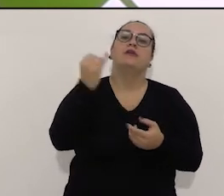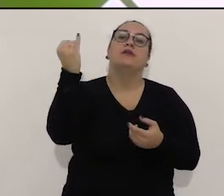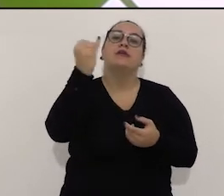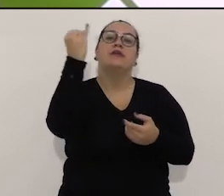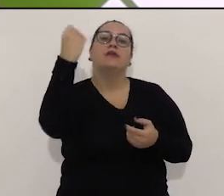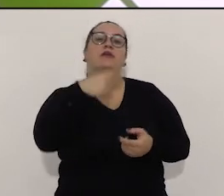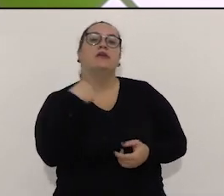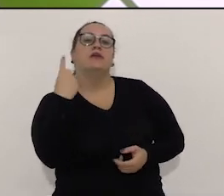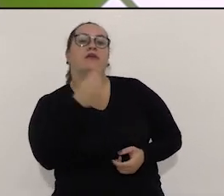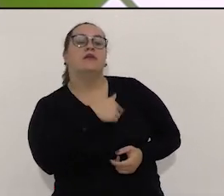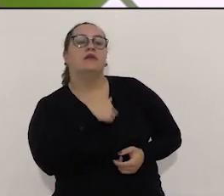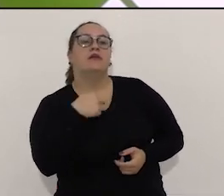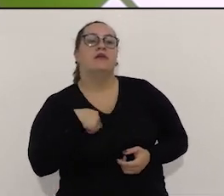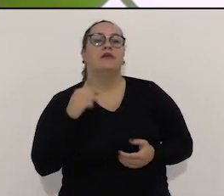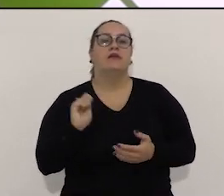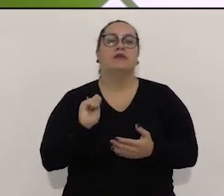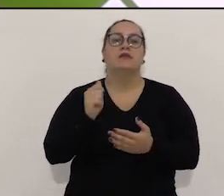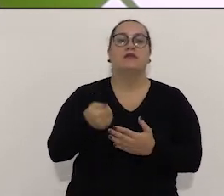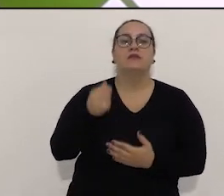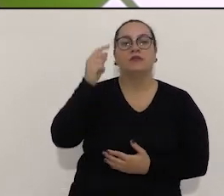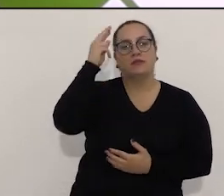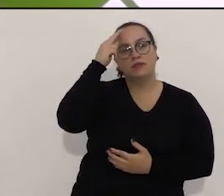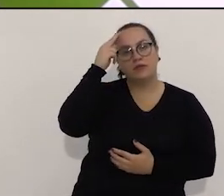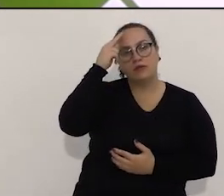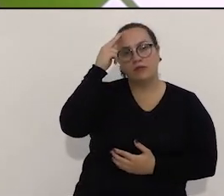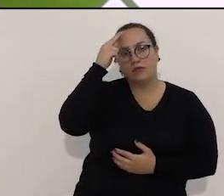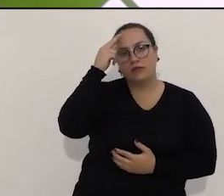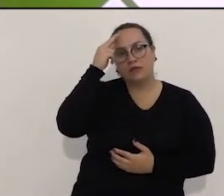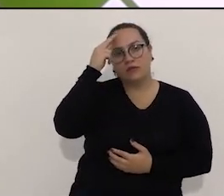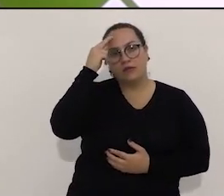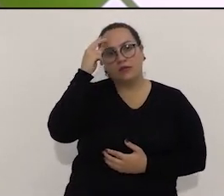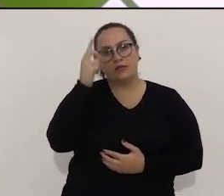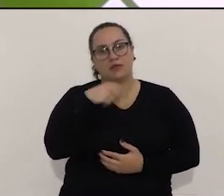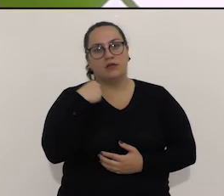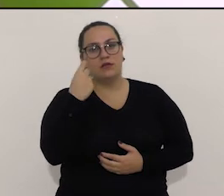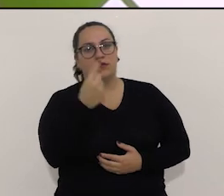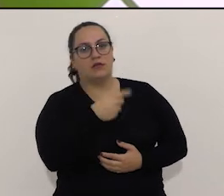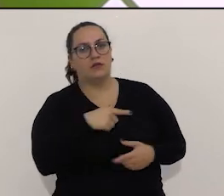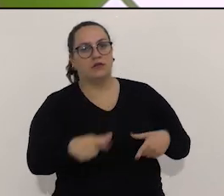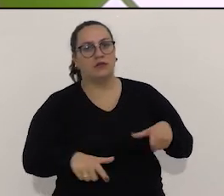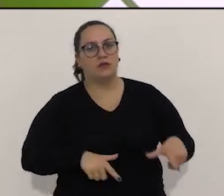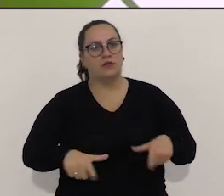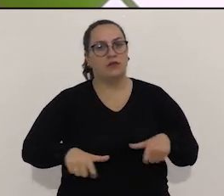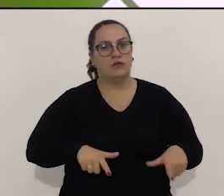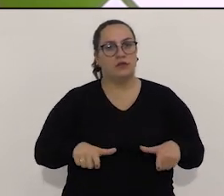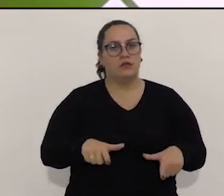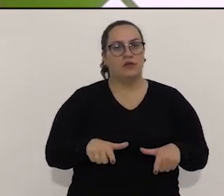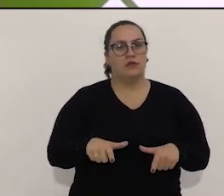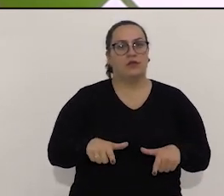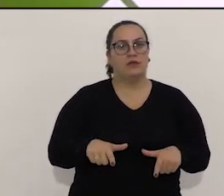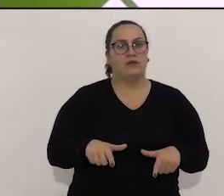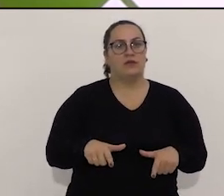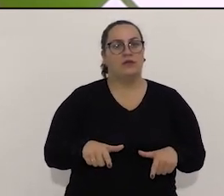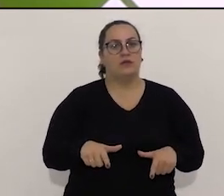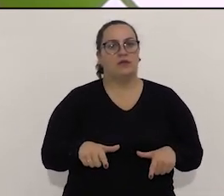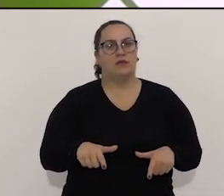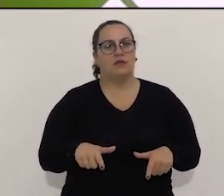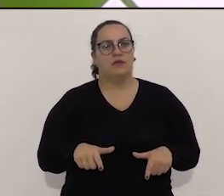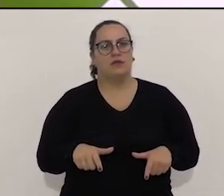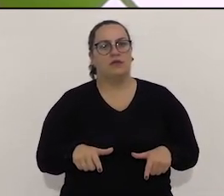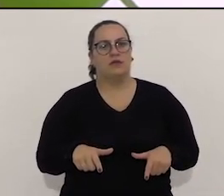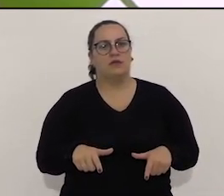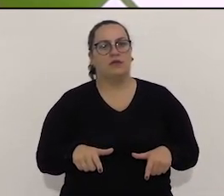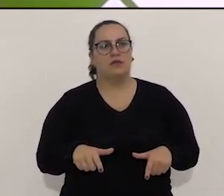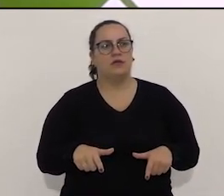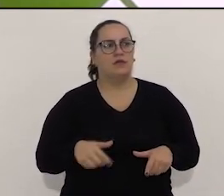importante o nosso investimento na saúde. E queria lembrar que nós, do Partido dos Trabalhadores, eu acho que fomos o